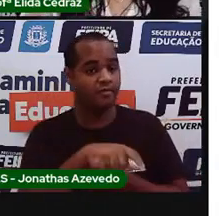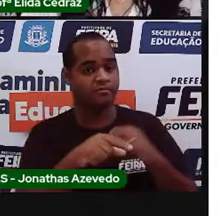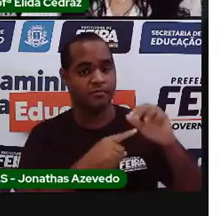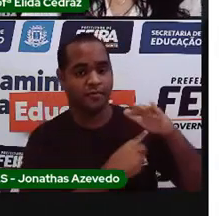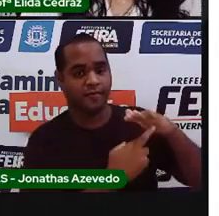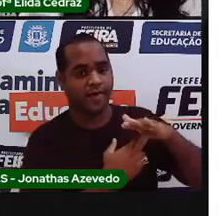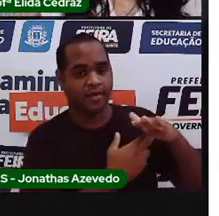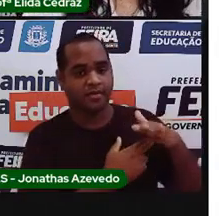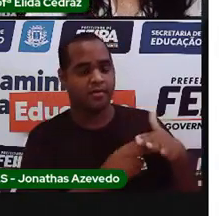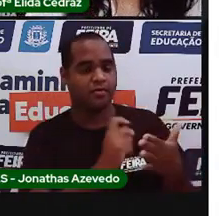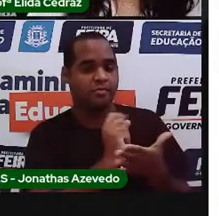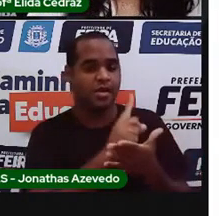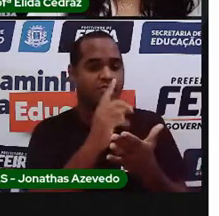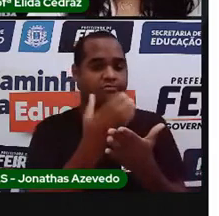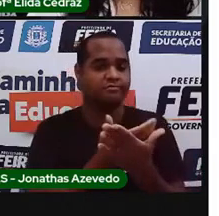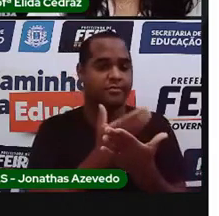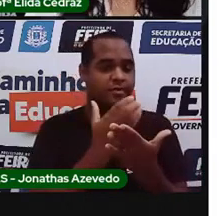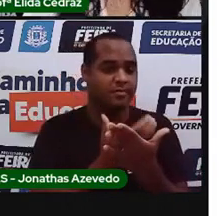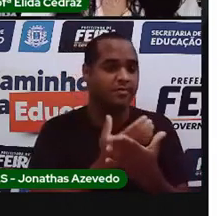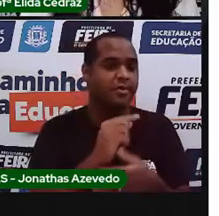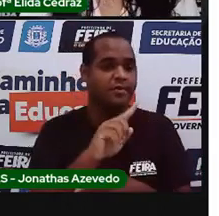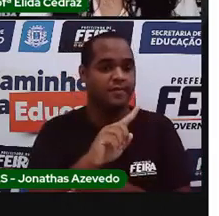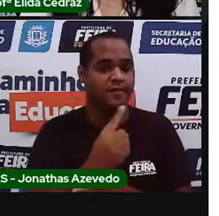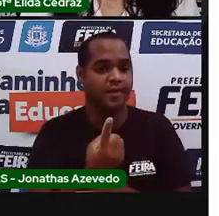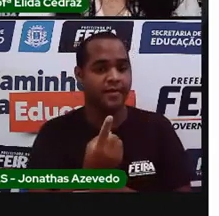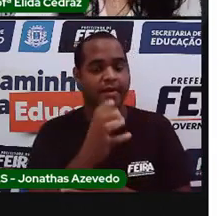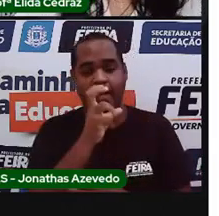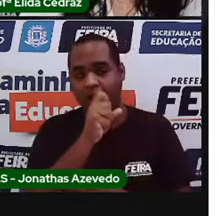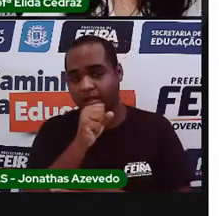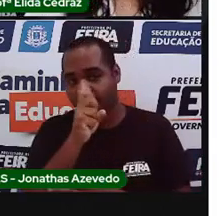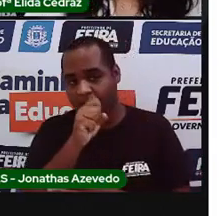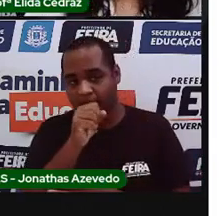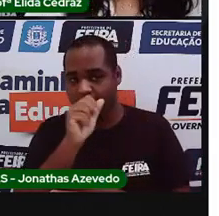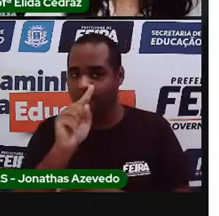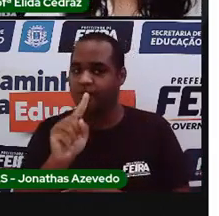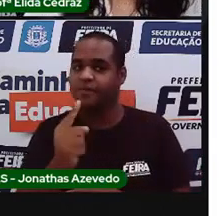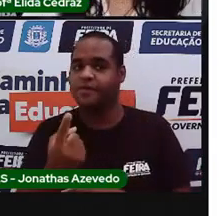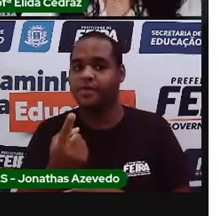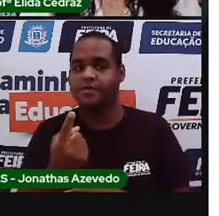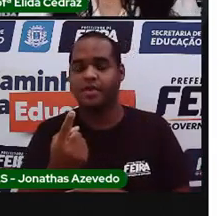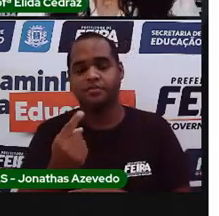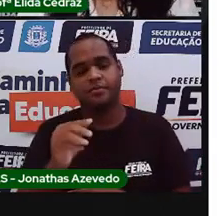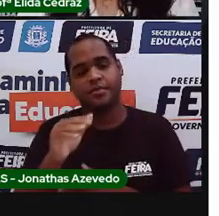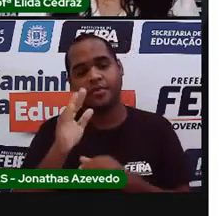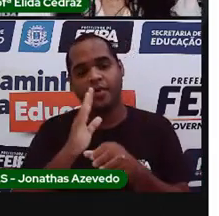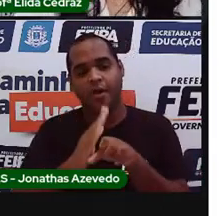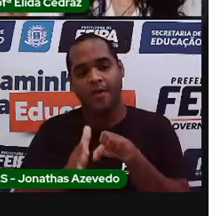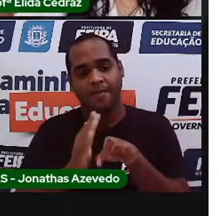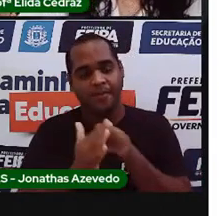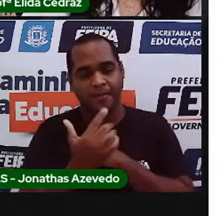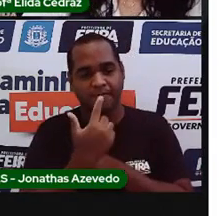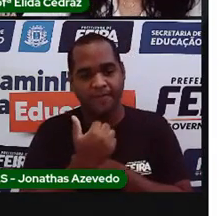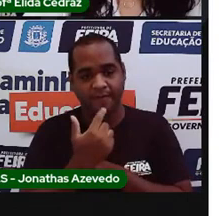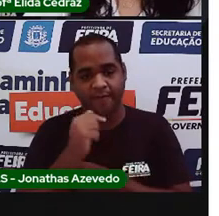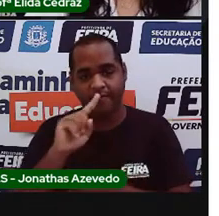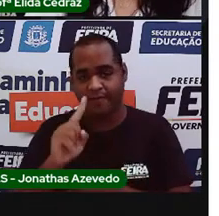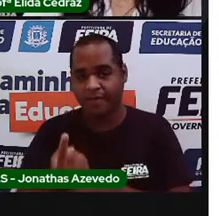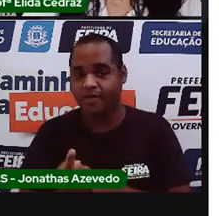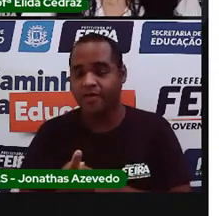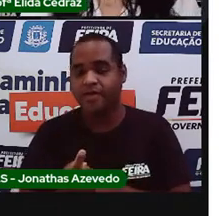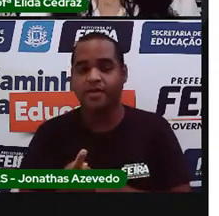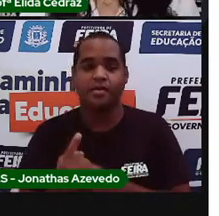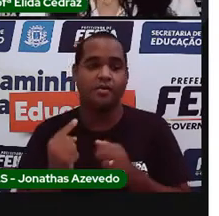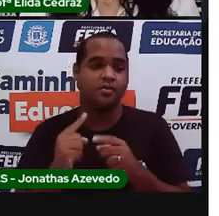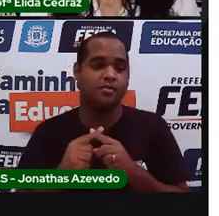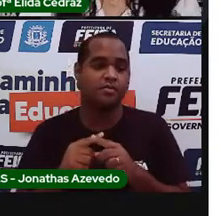mamão, vírgula, laranja, vírgula, tomate, vírgula,